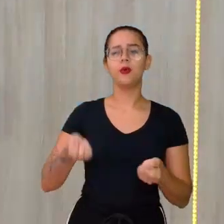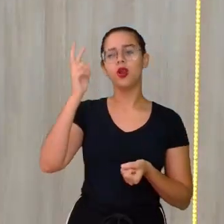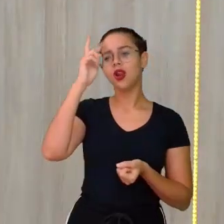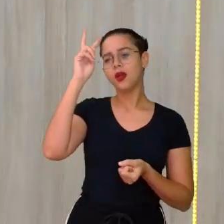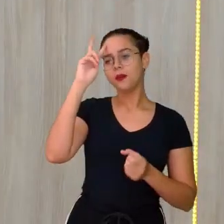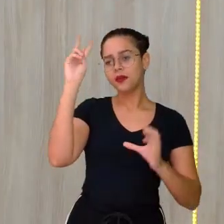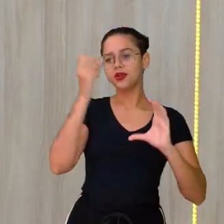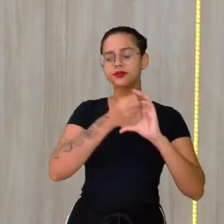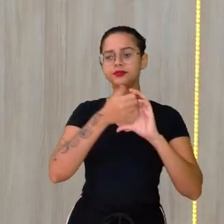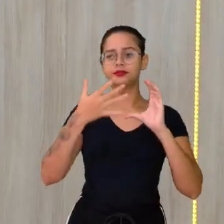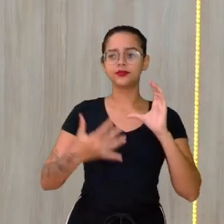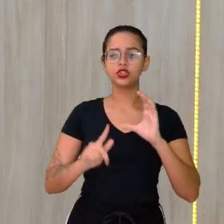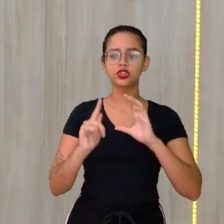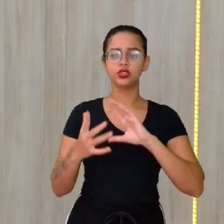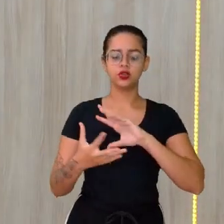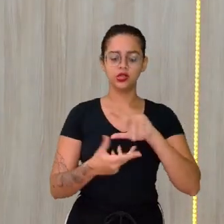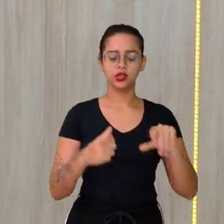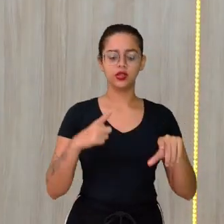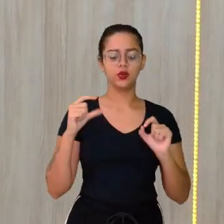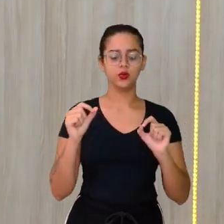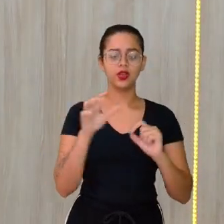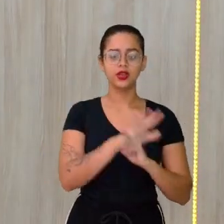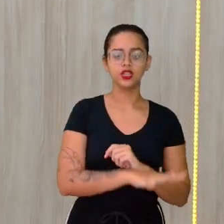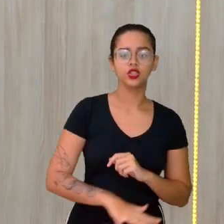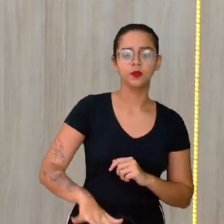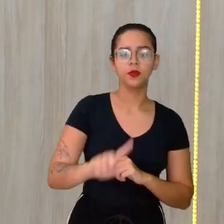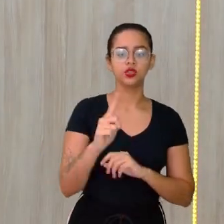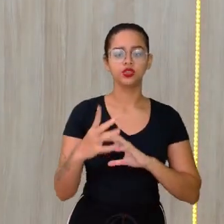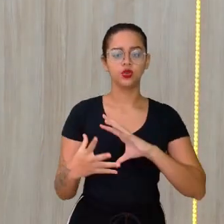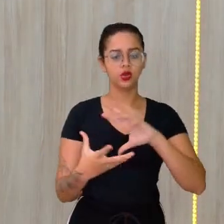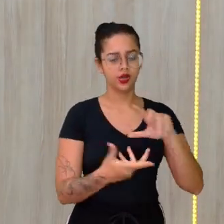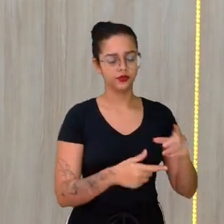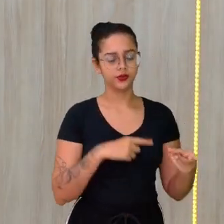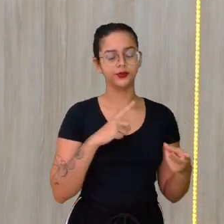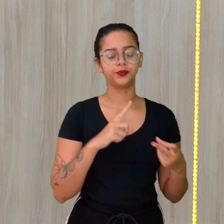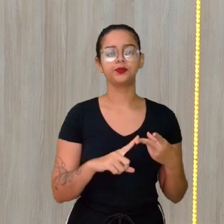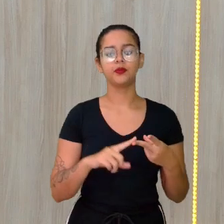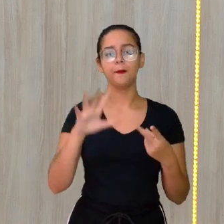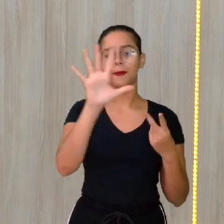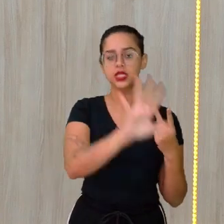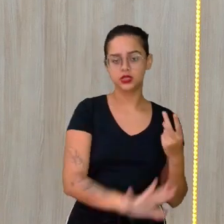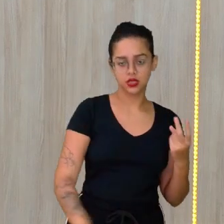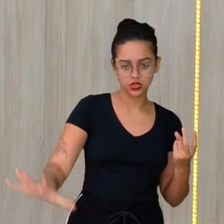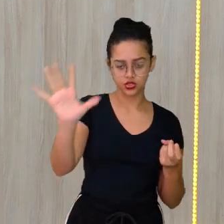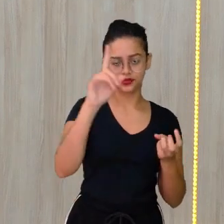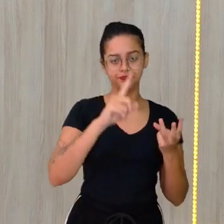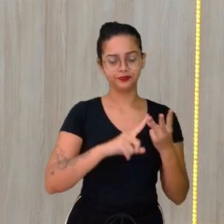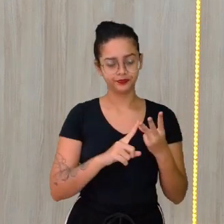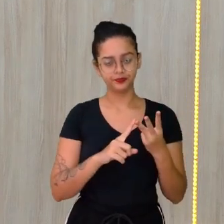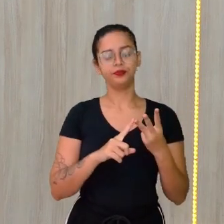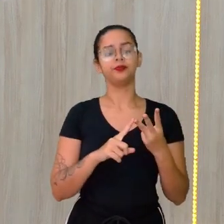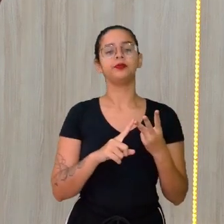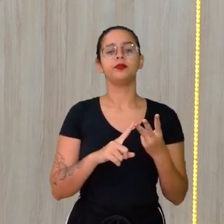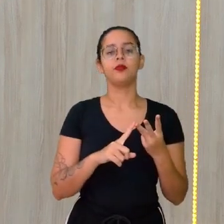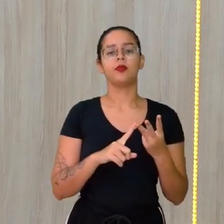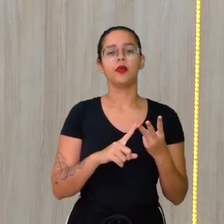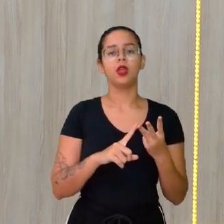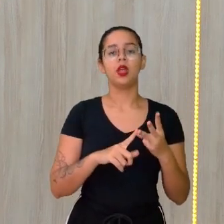categorias geográficas. Então, nós temos, ó, espaço geográfico, nós temos paisagem, nós temos